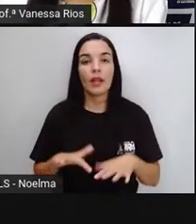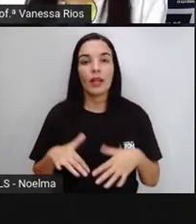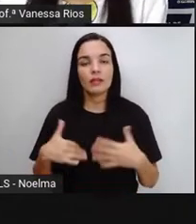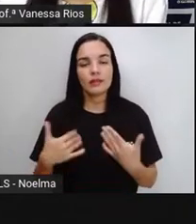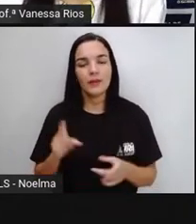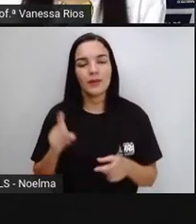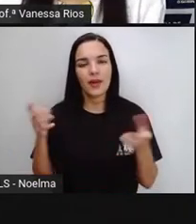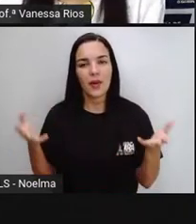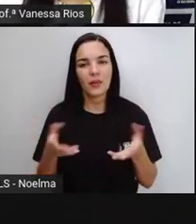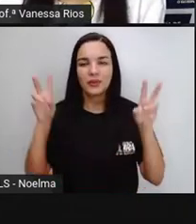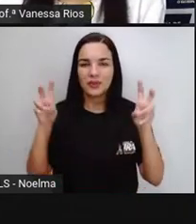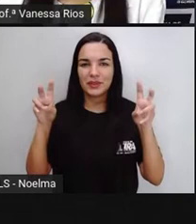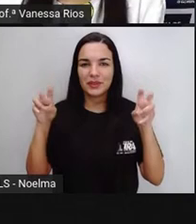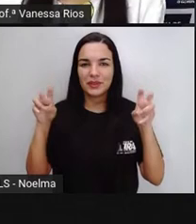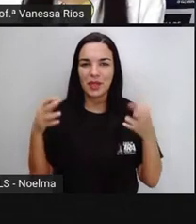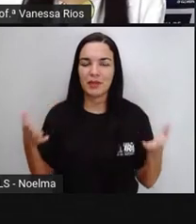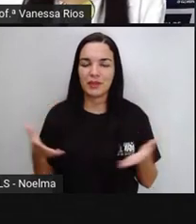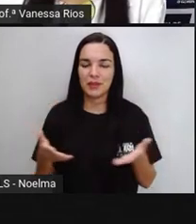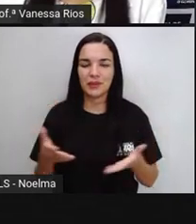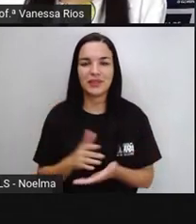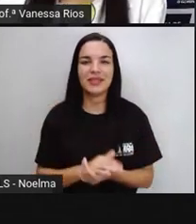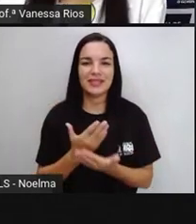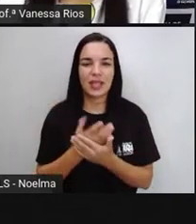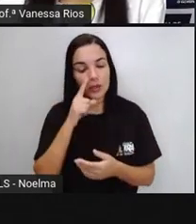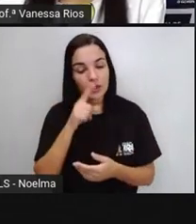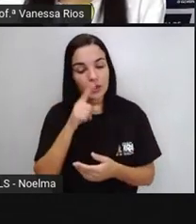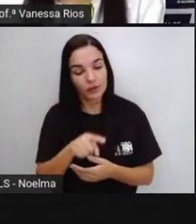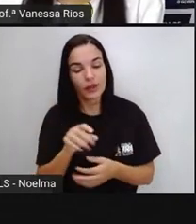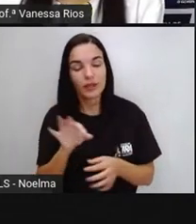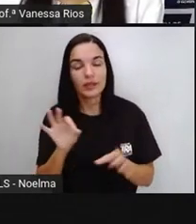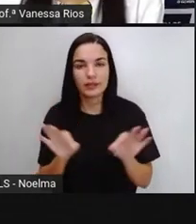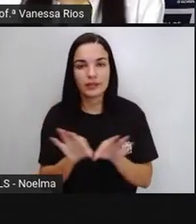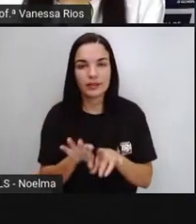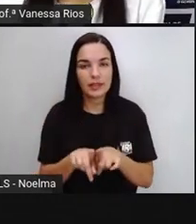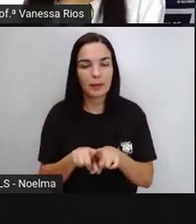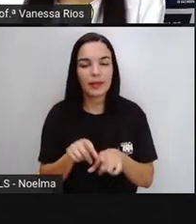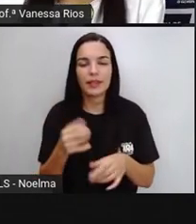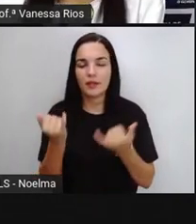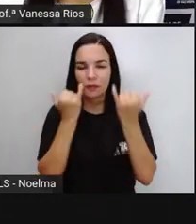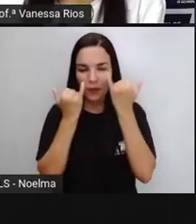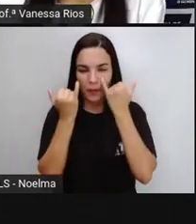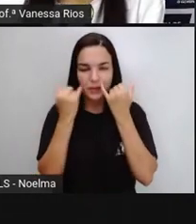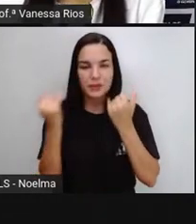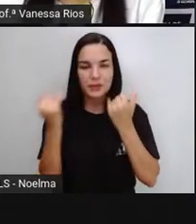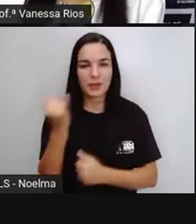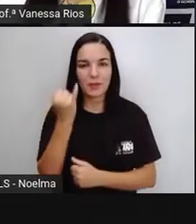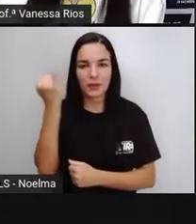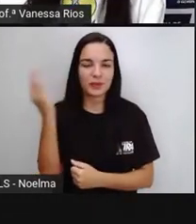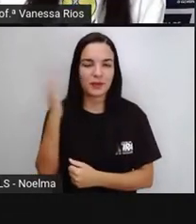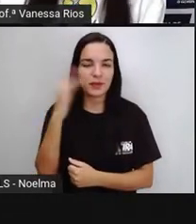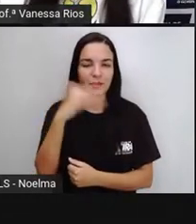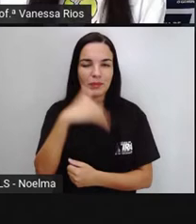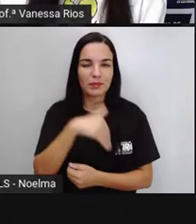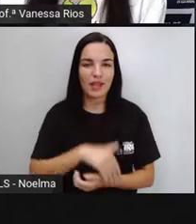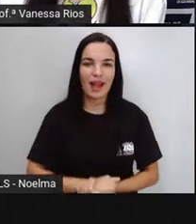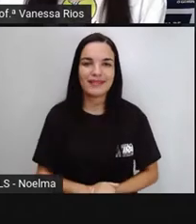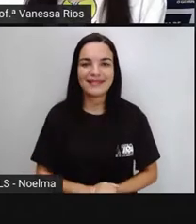isso que nós estudaremos e observaremos aí informações muito importantes. Vamos lá.